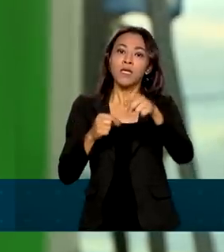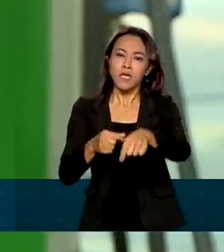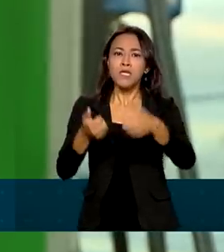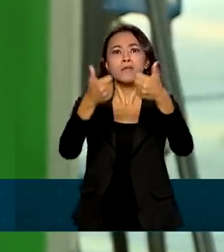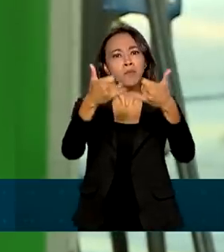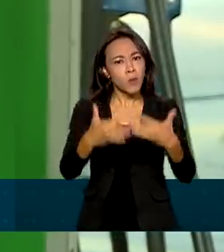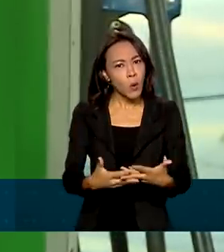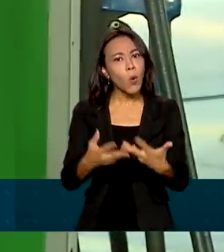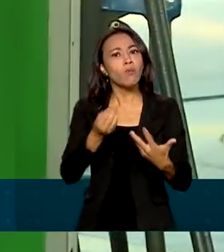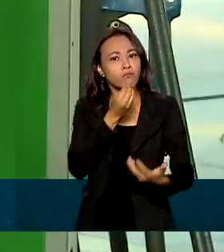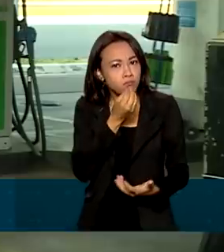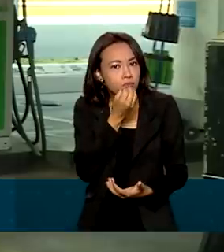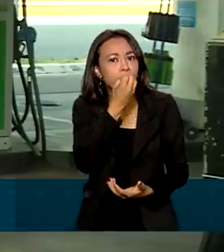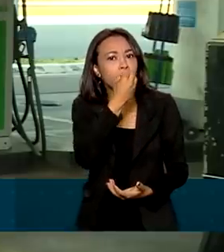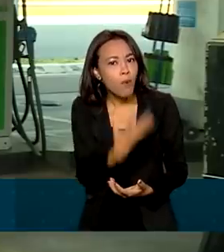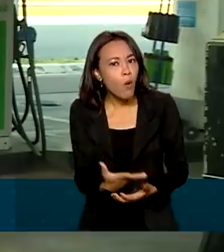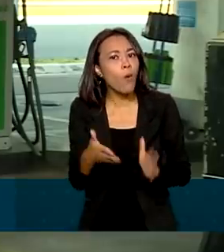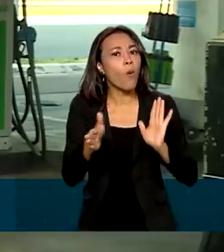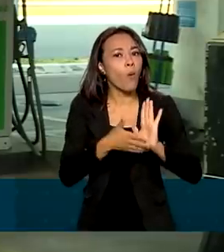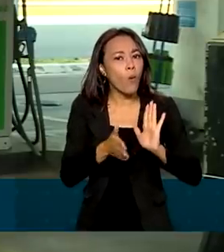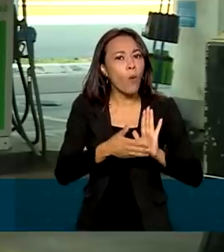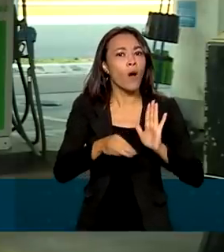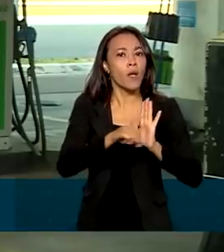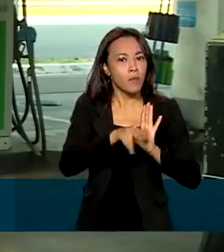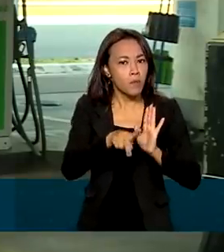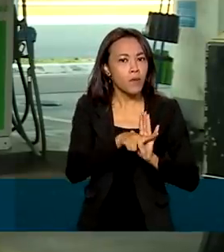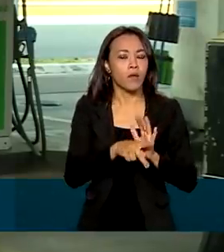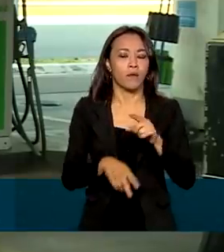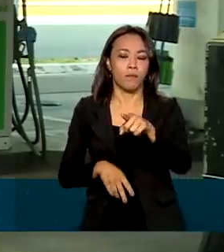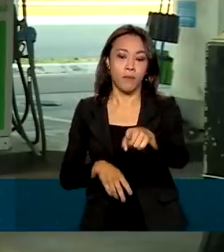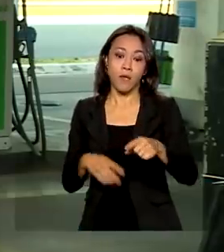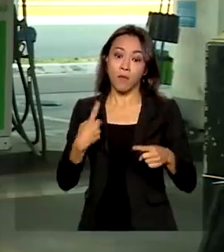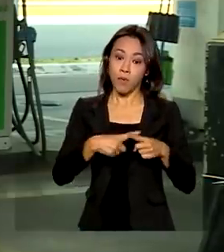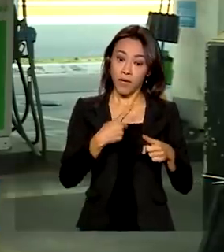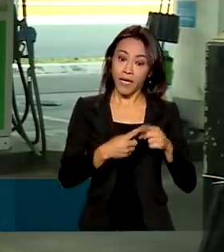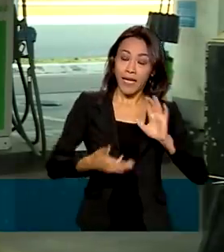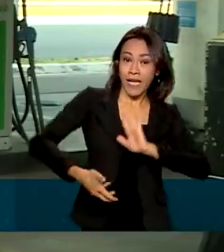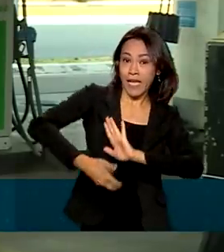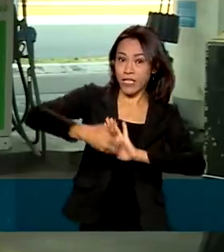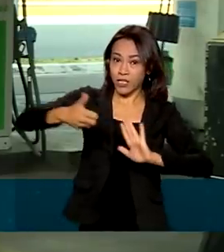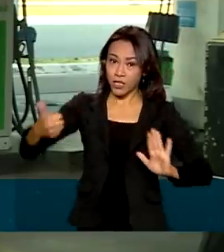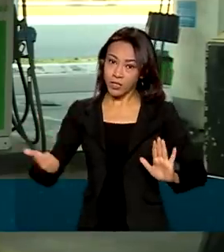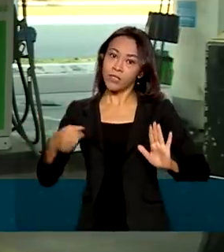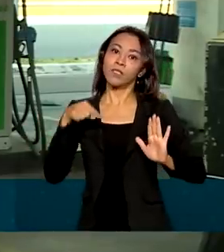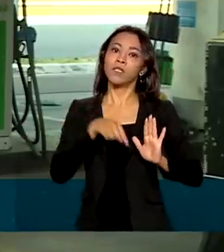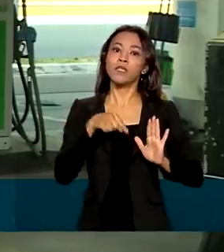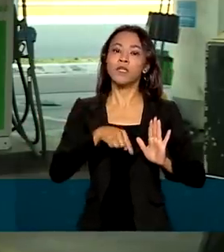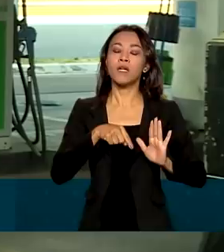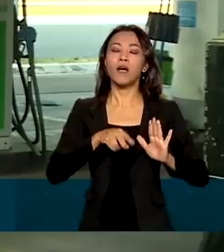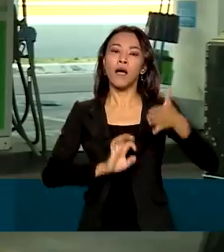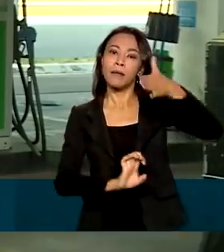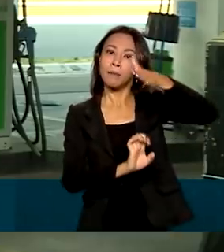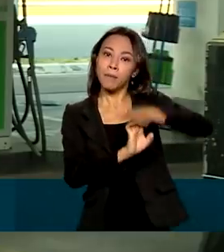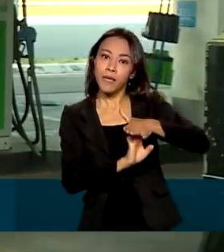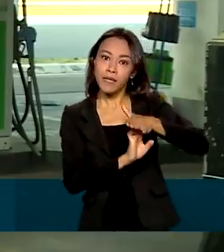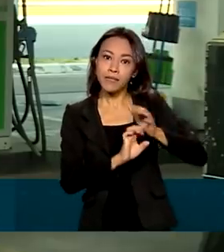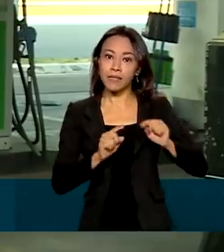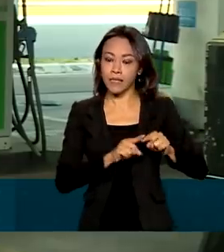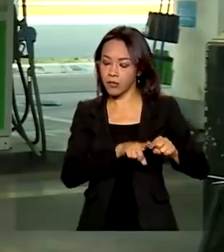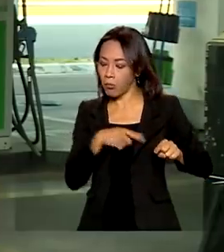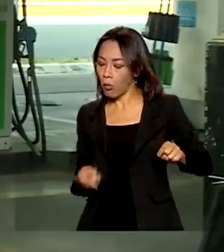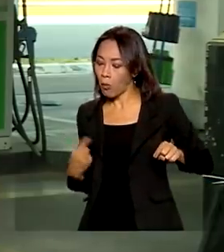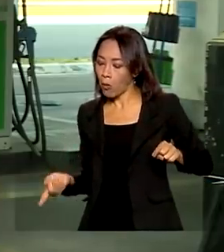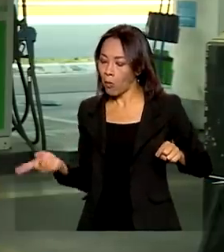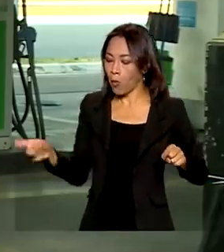as vantagens da medida. O que foi importante é que ela retira a Agência Nacional do Pretório do processo da tutela de